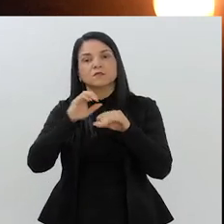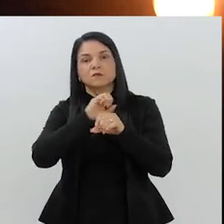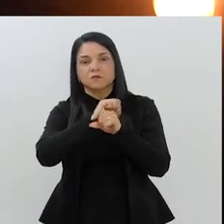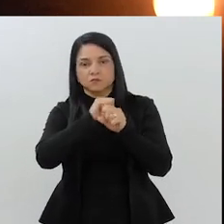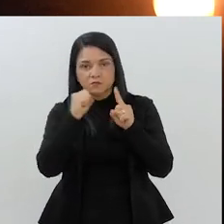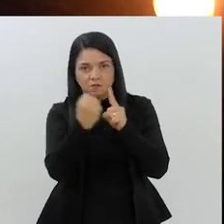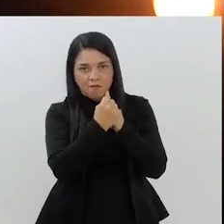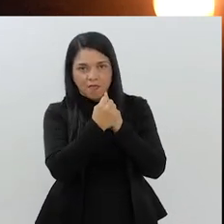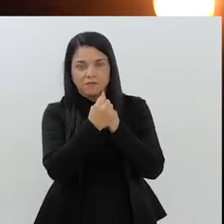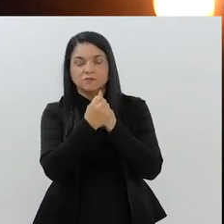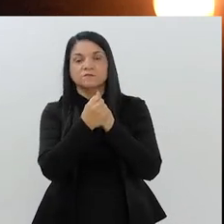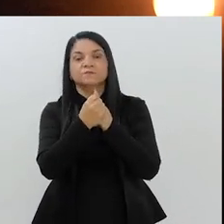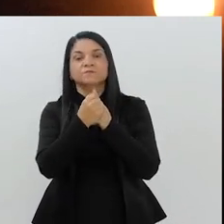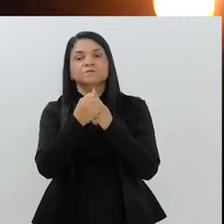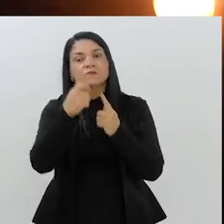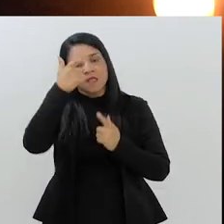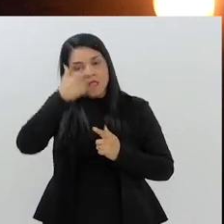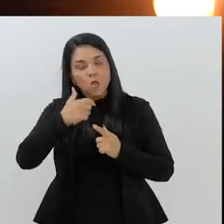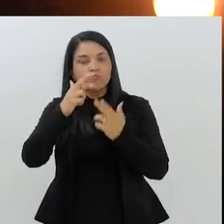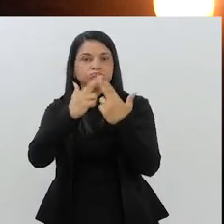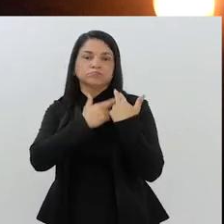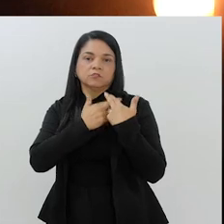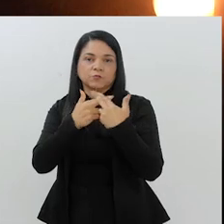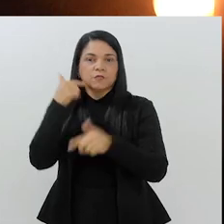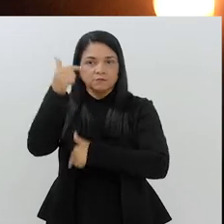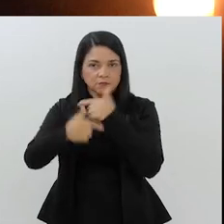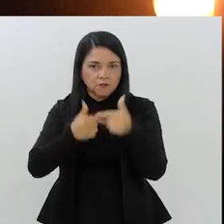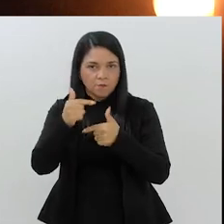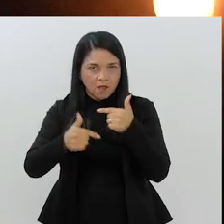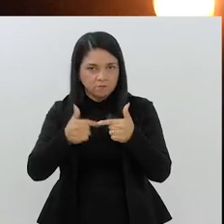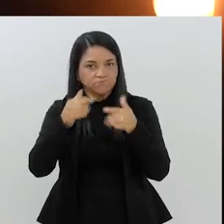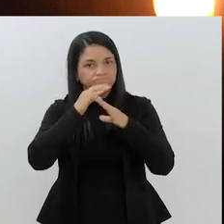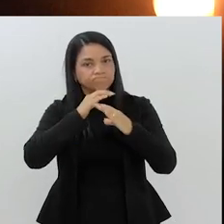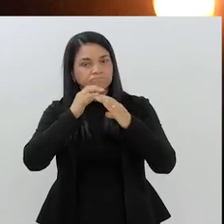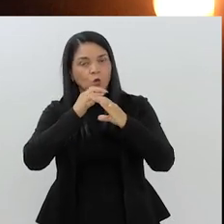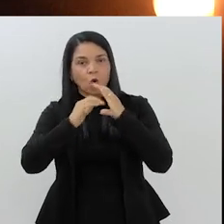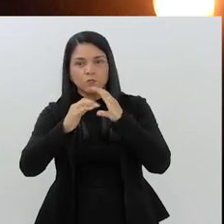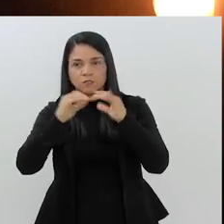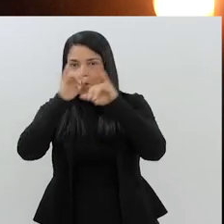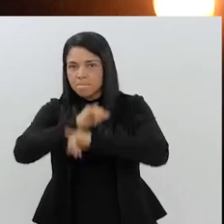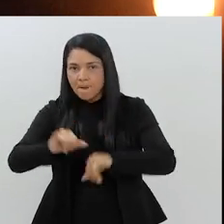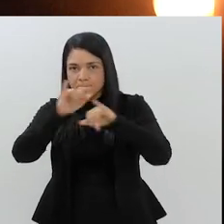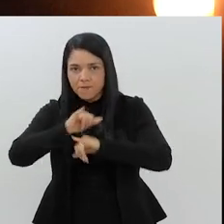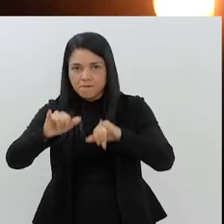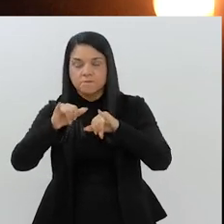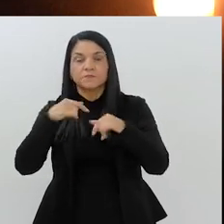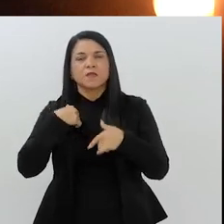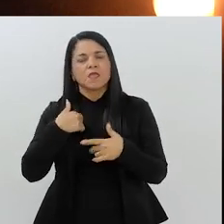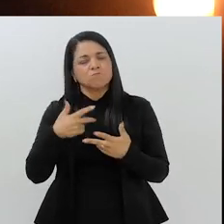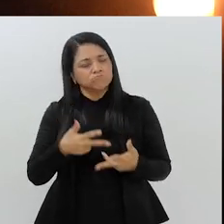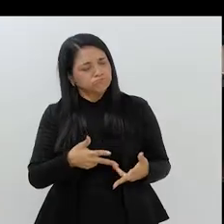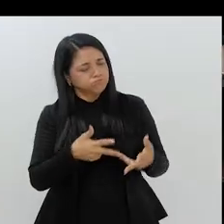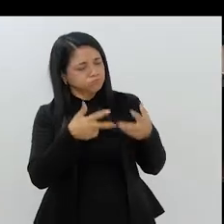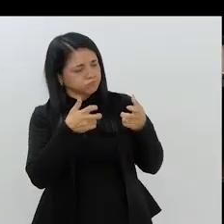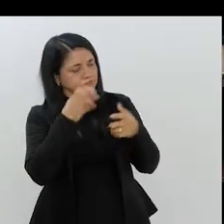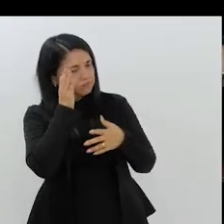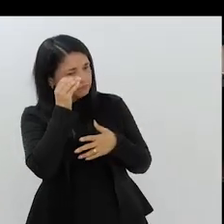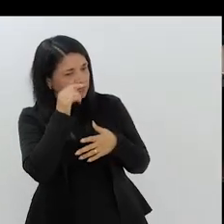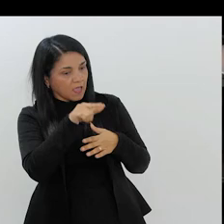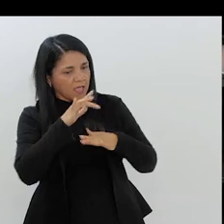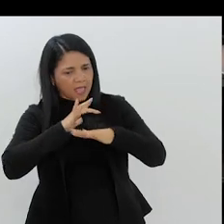com a sociedade maior, tudo isso, normalmente, eu estou à frente, todo esse trabalho de comunicação. Eu tenho